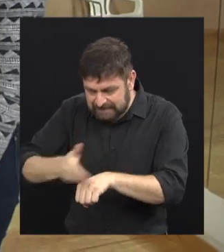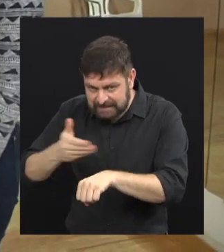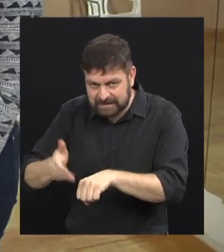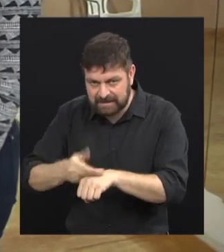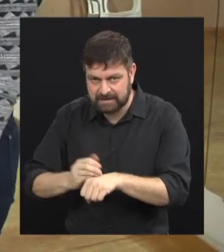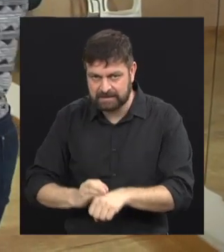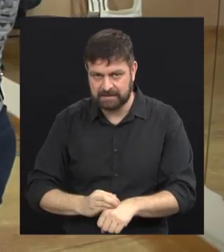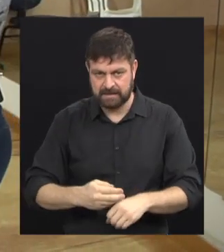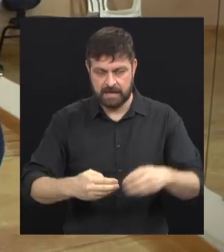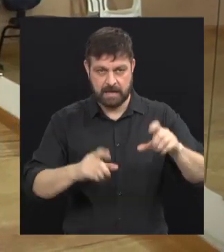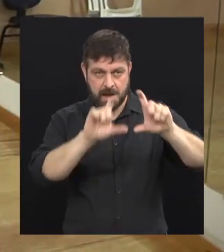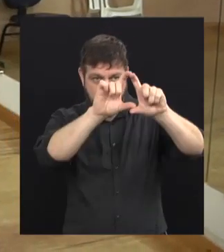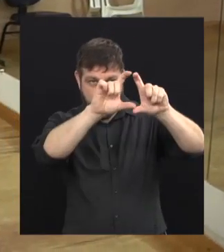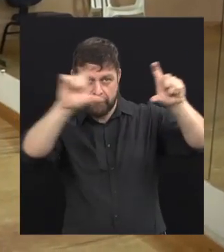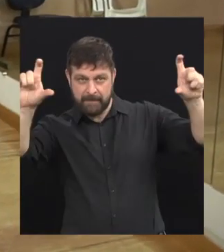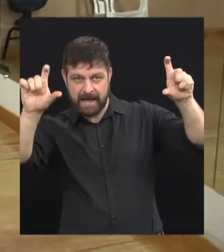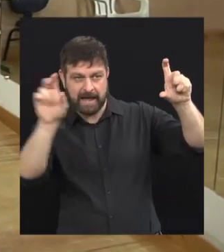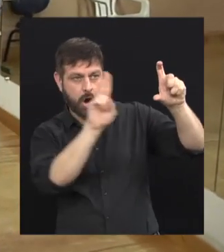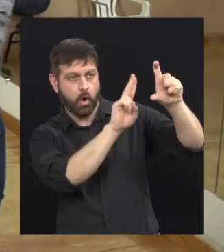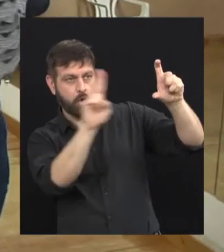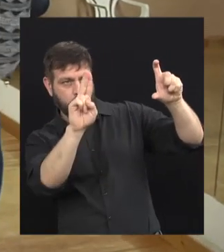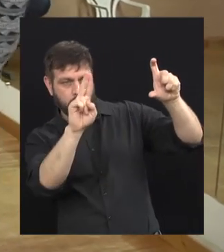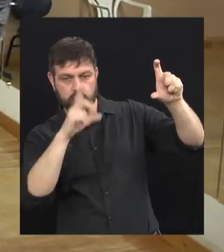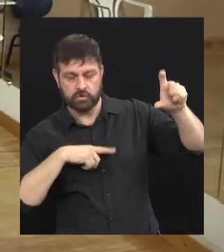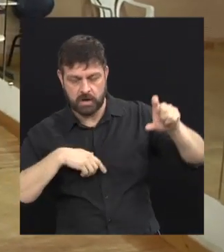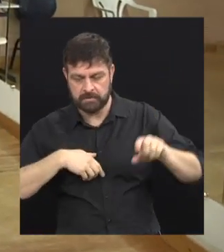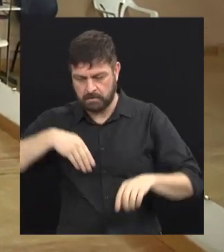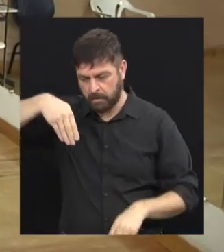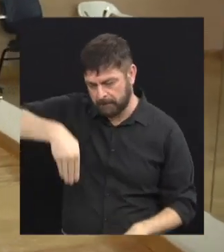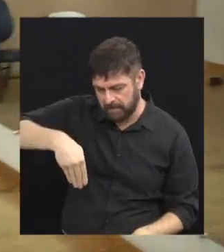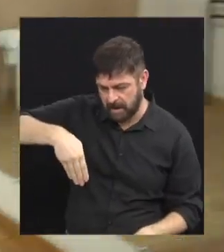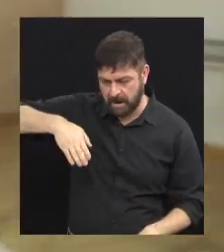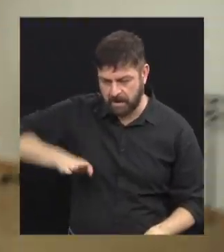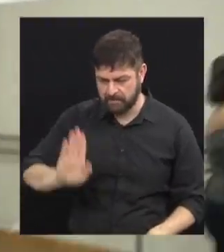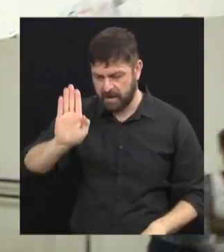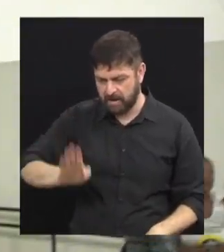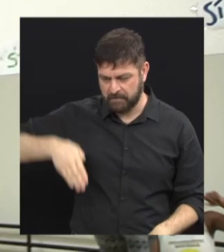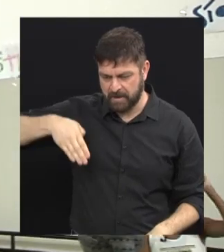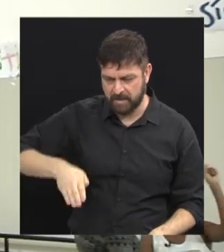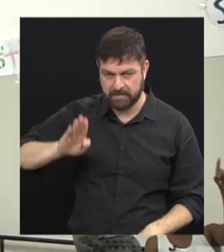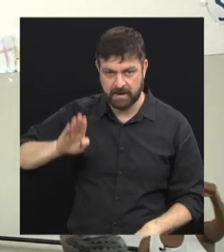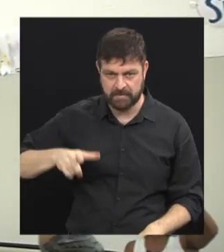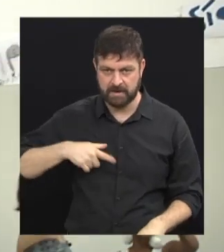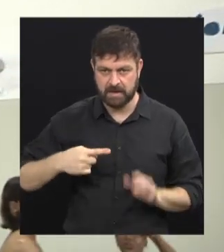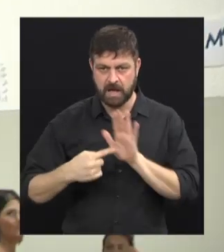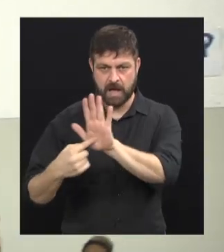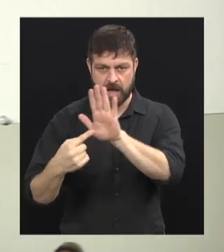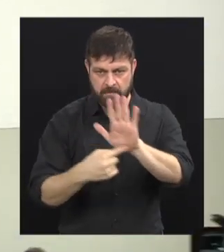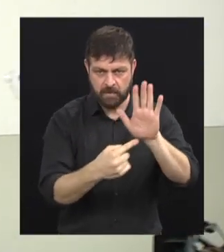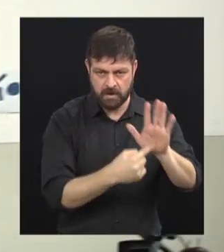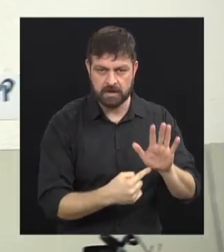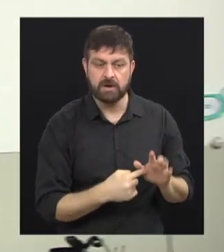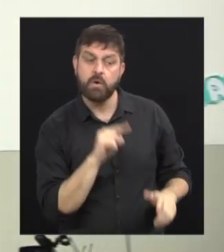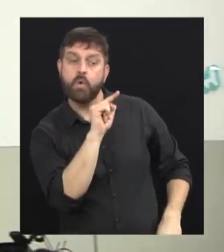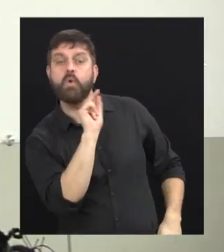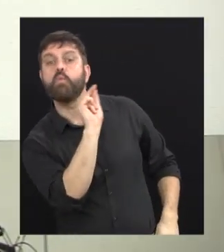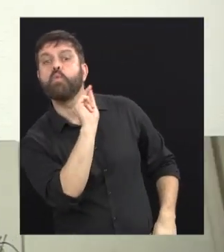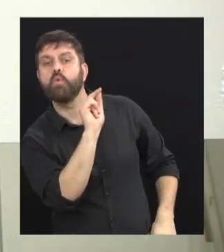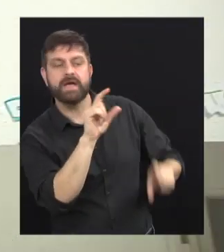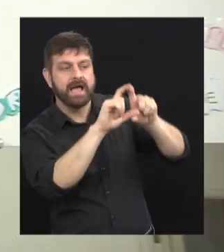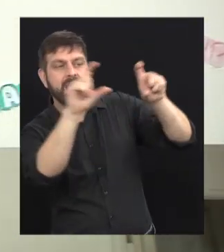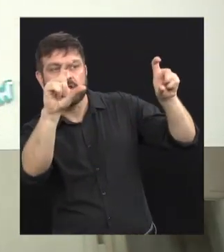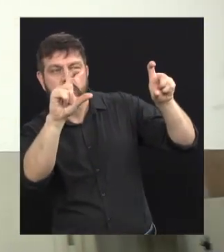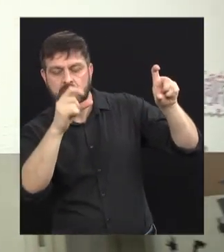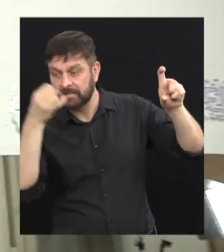Eu coloquei nas paredes os nomes, assim. Ah, esses nomes são os nomes dos passos, então. Aí sempre na aula eu pego, mostro, coloco o dedinho e falo, ó, como que é o